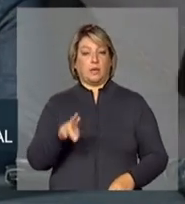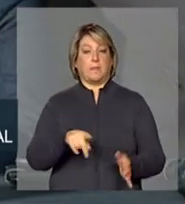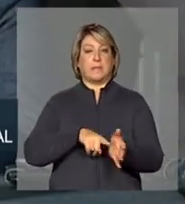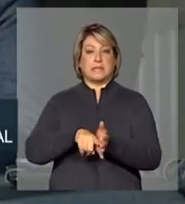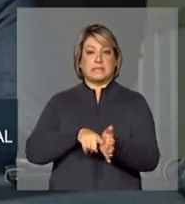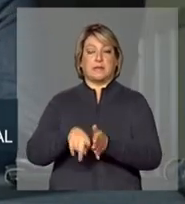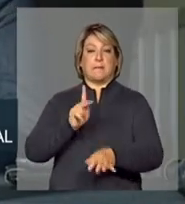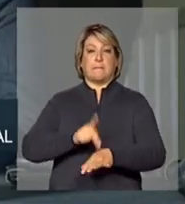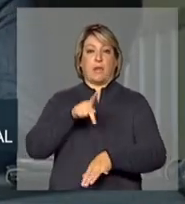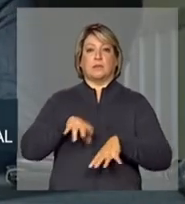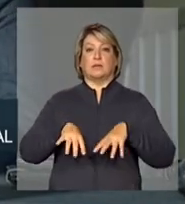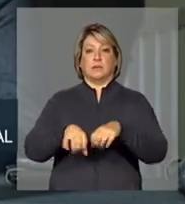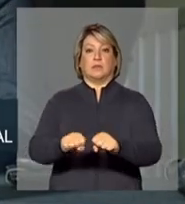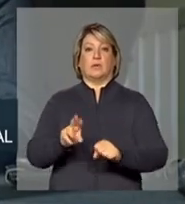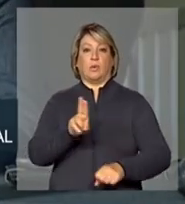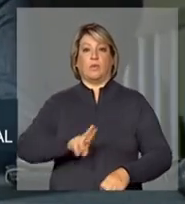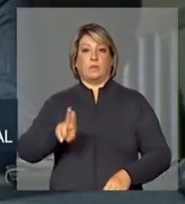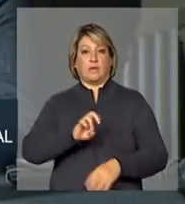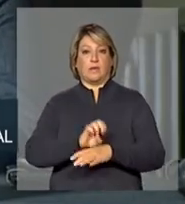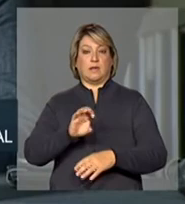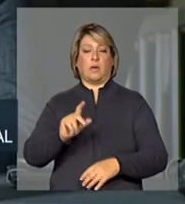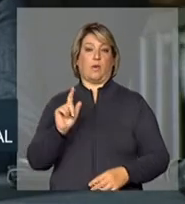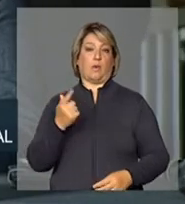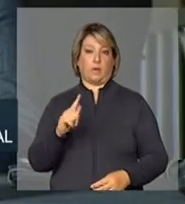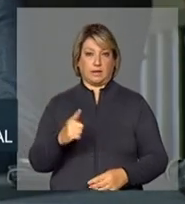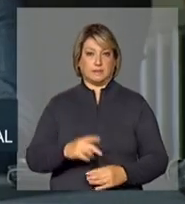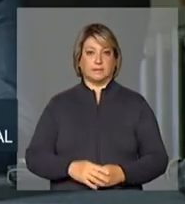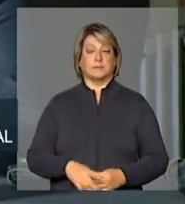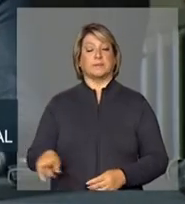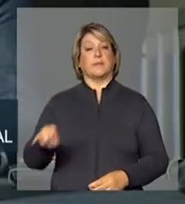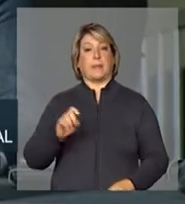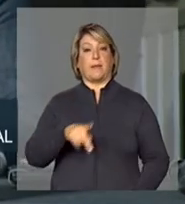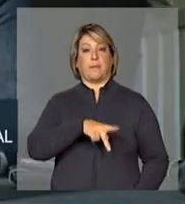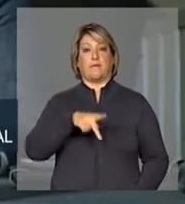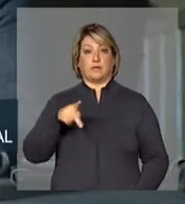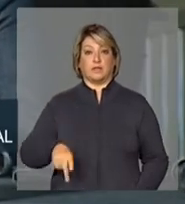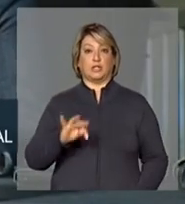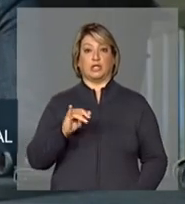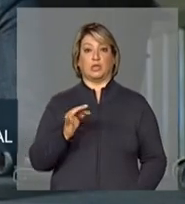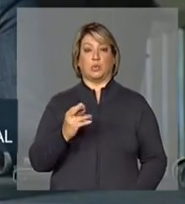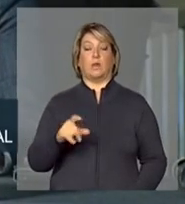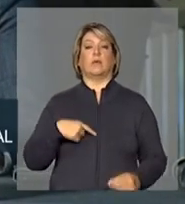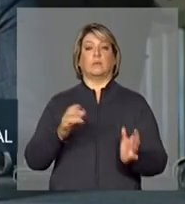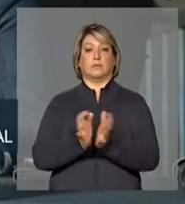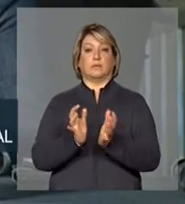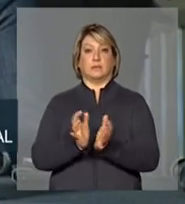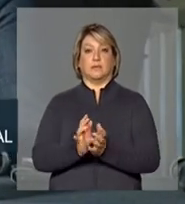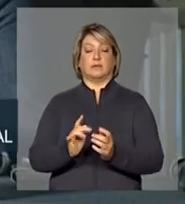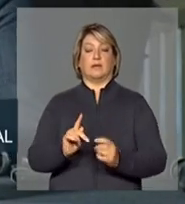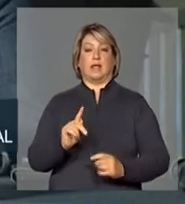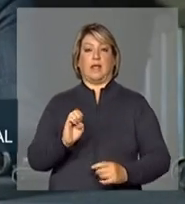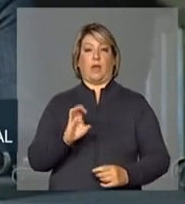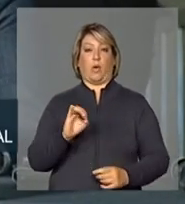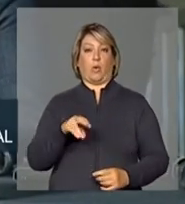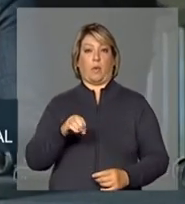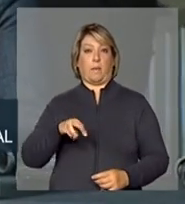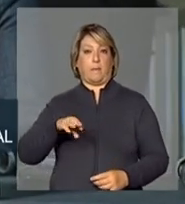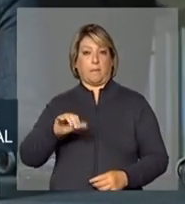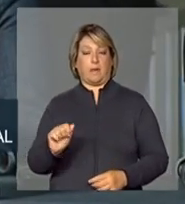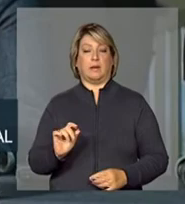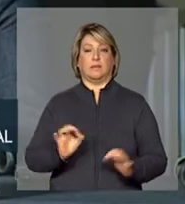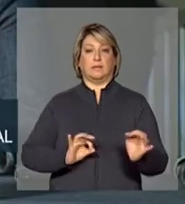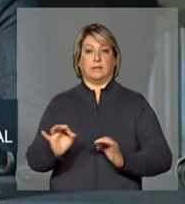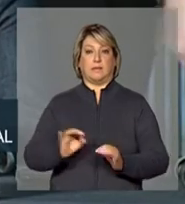-graduação da Universidade Estadual de Goiás. É professor titular do Departamento de Economia do Mestrado em